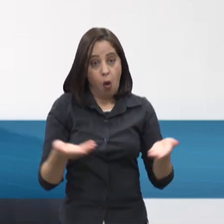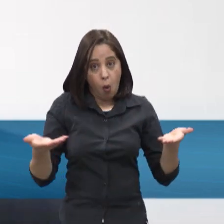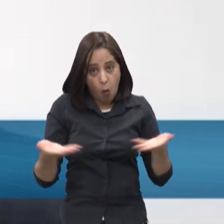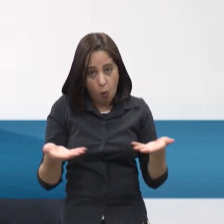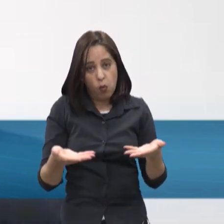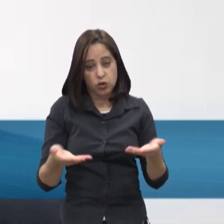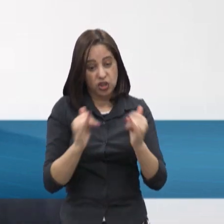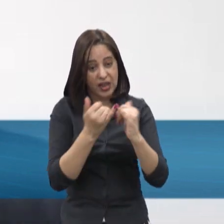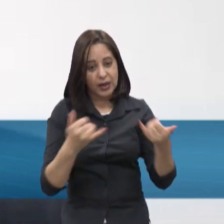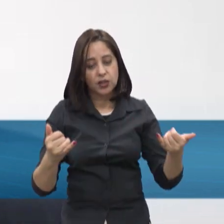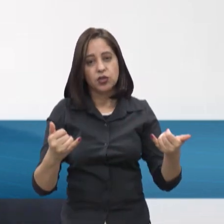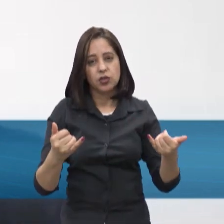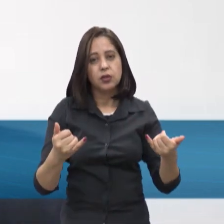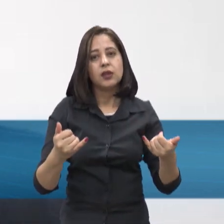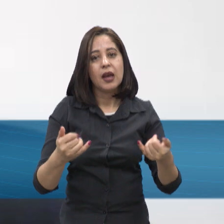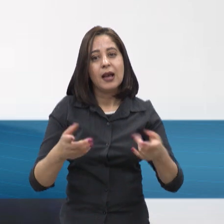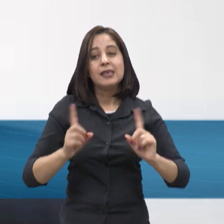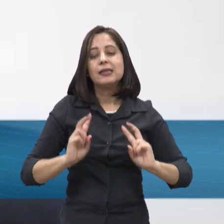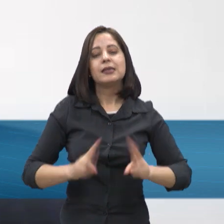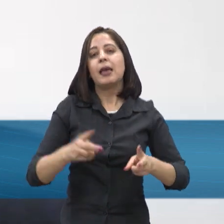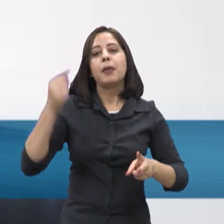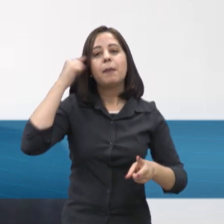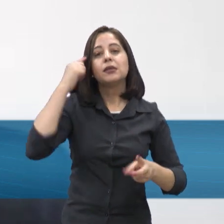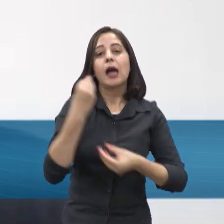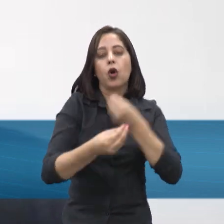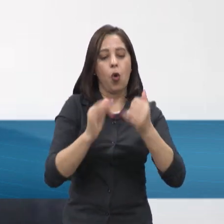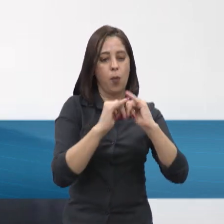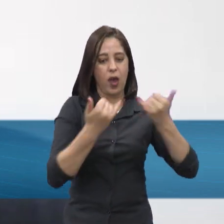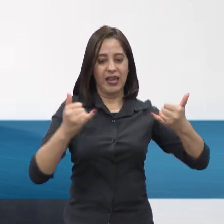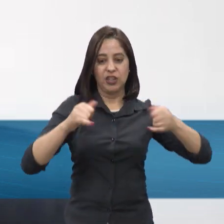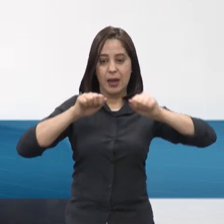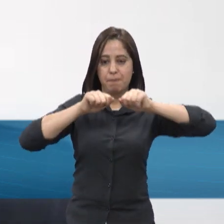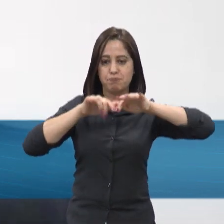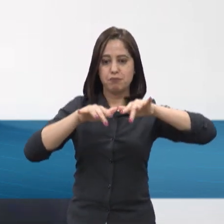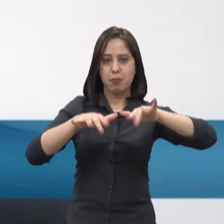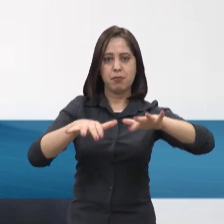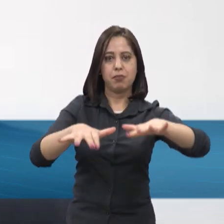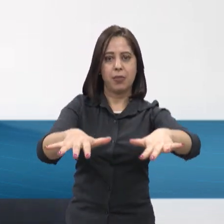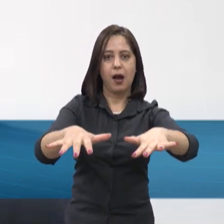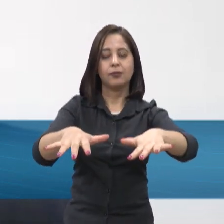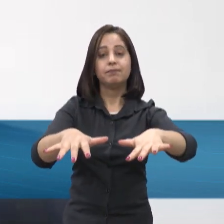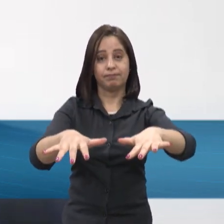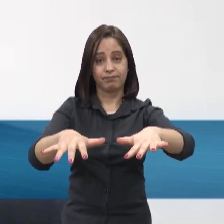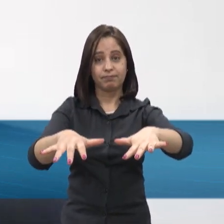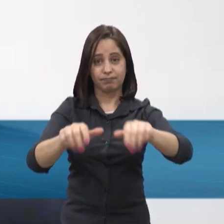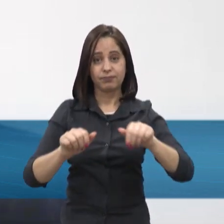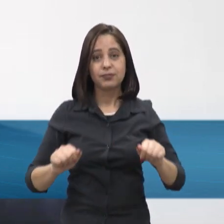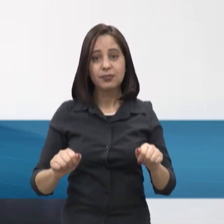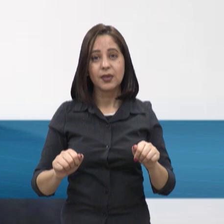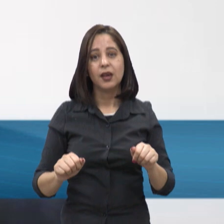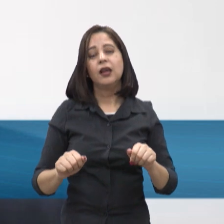gerada, é sempre pensada na distribuição. E a distribuição tem que ser tanto da energia gerada, quanto dos